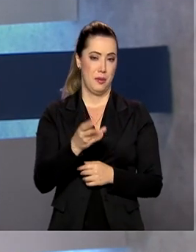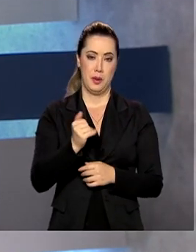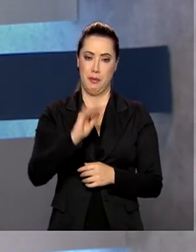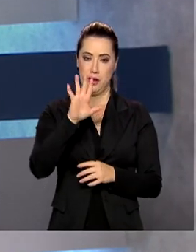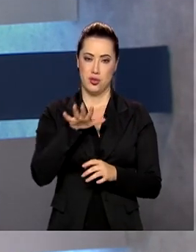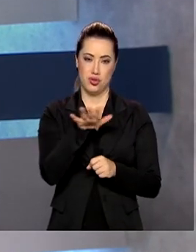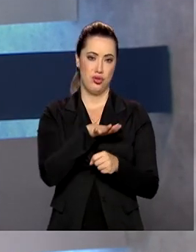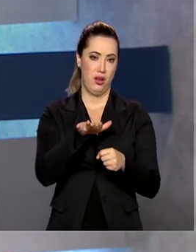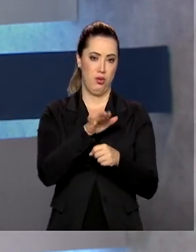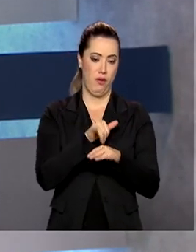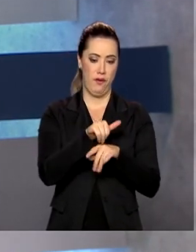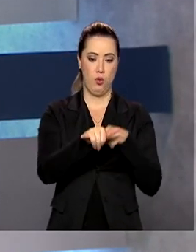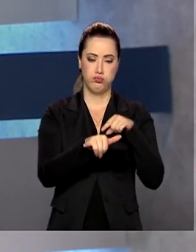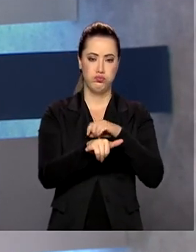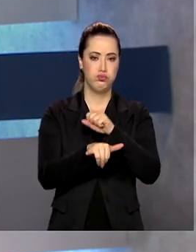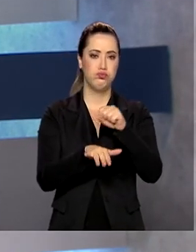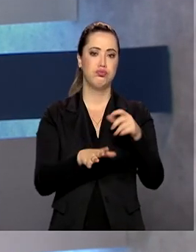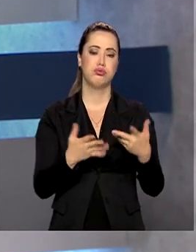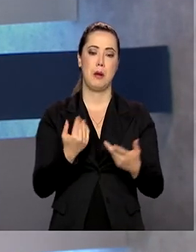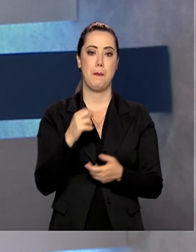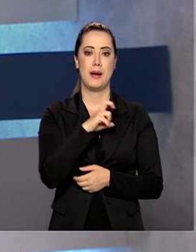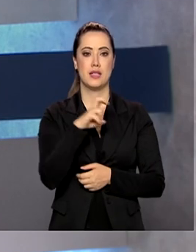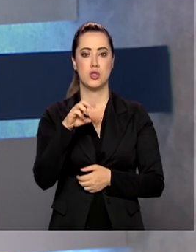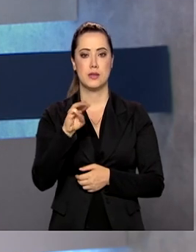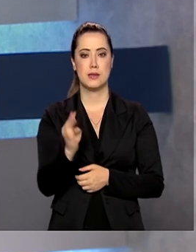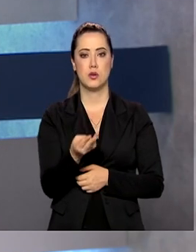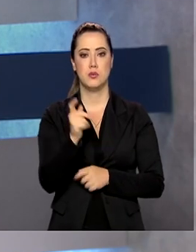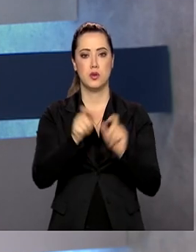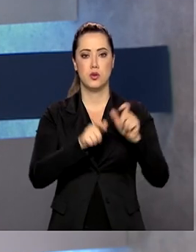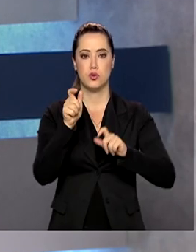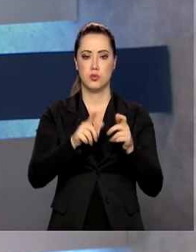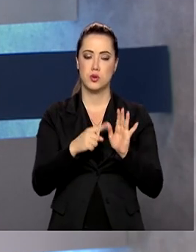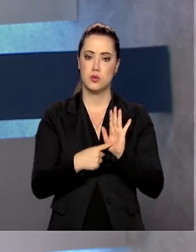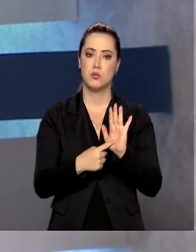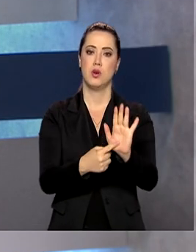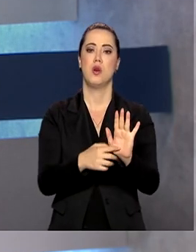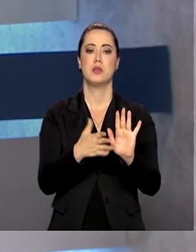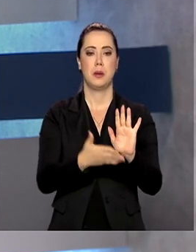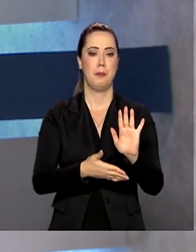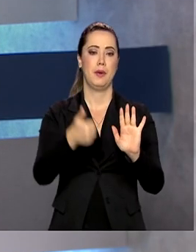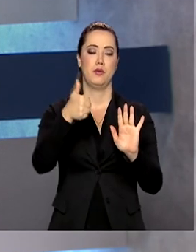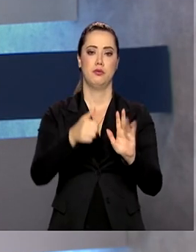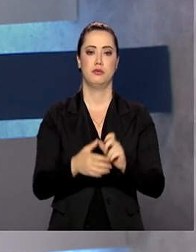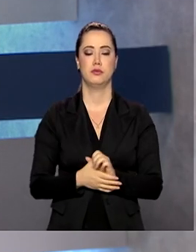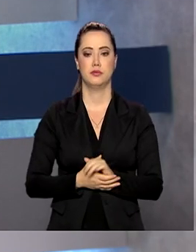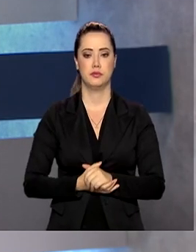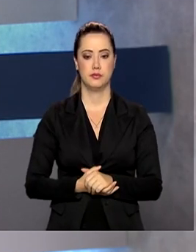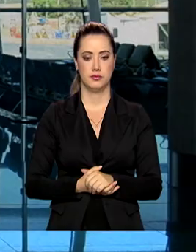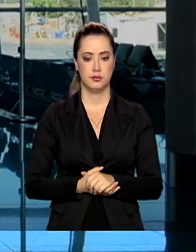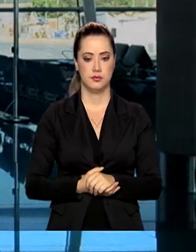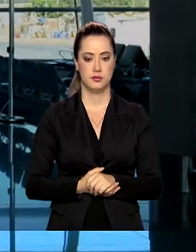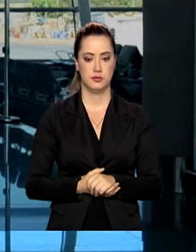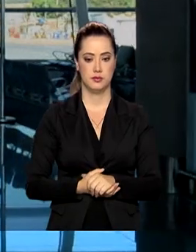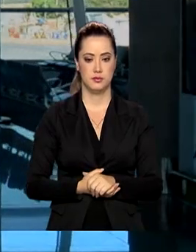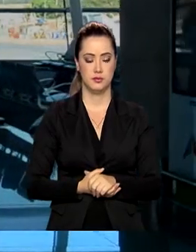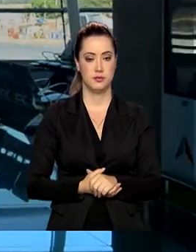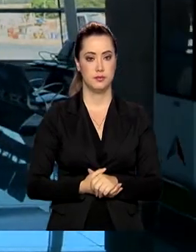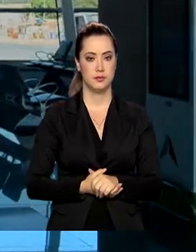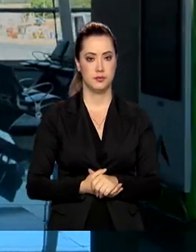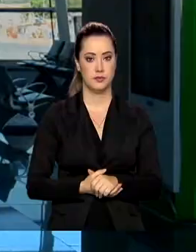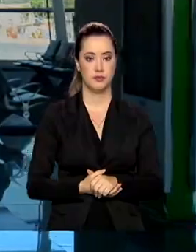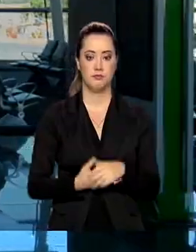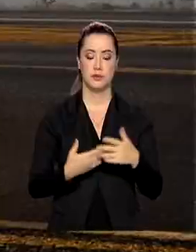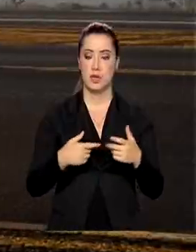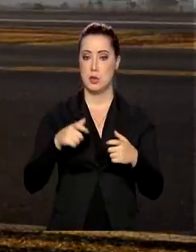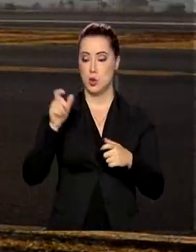dezembro, por exemplo, foram mais de 5 milhões de passageiros, um sinal de recuperação do setor aéreo. A quantidade